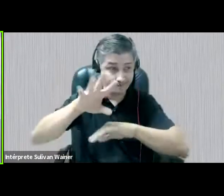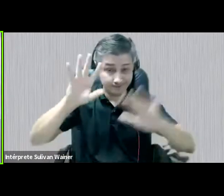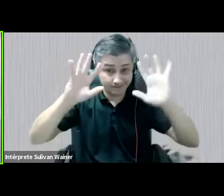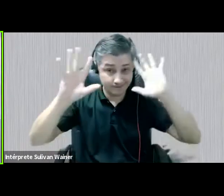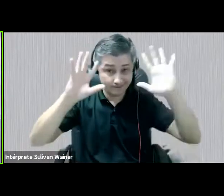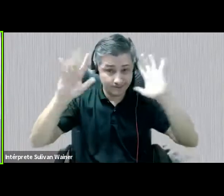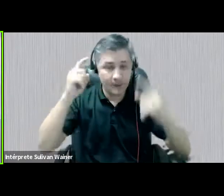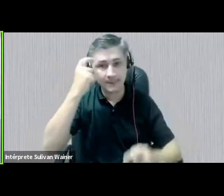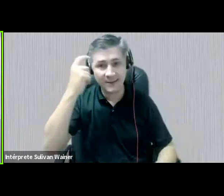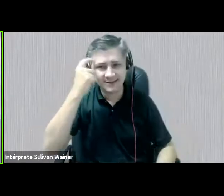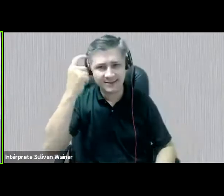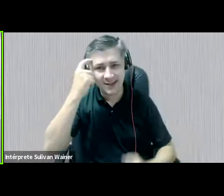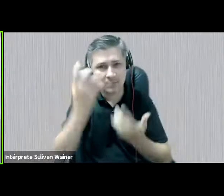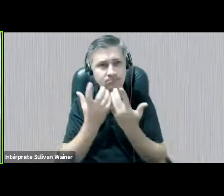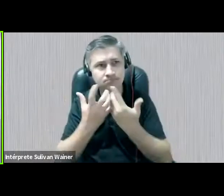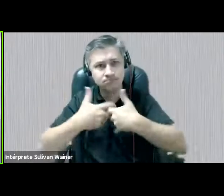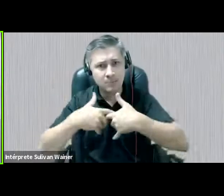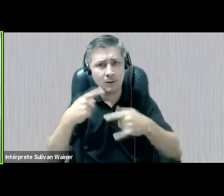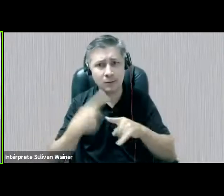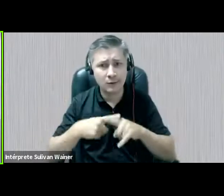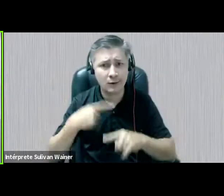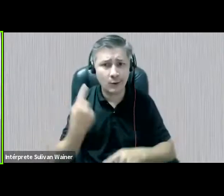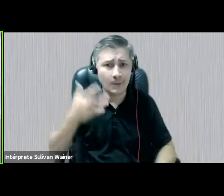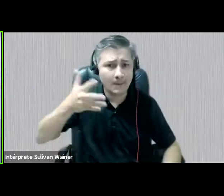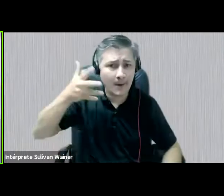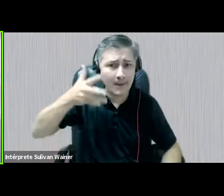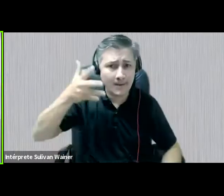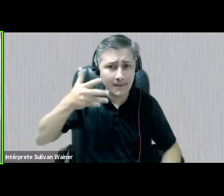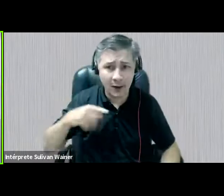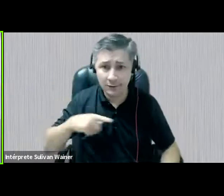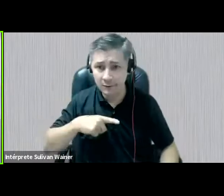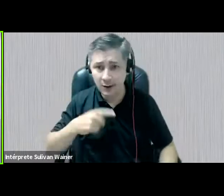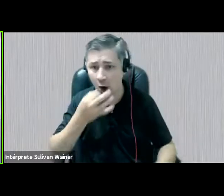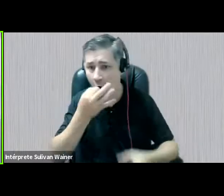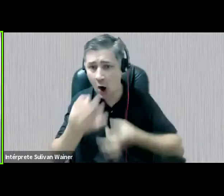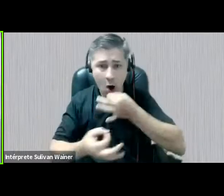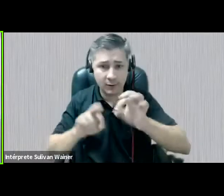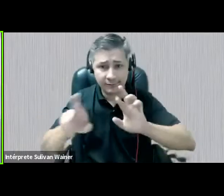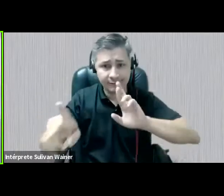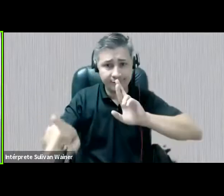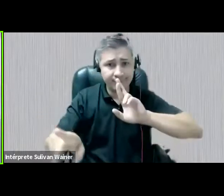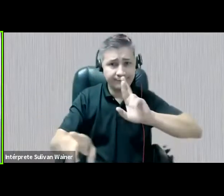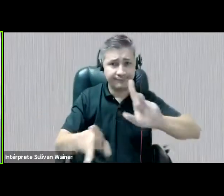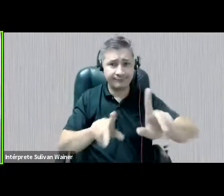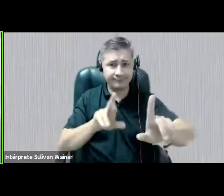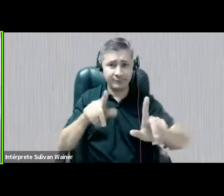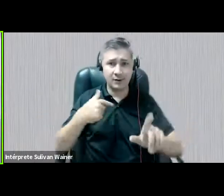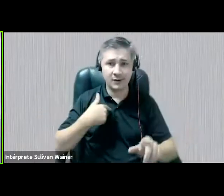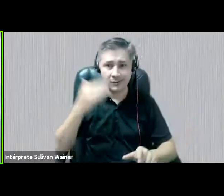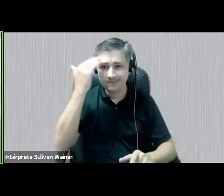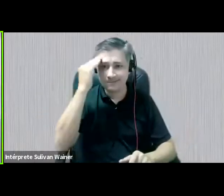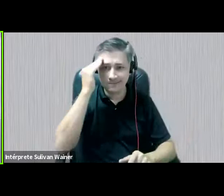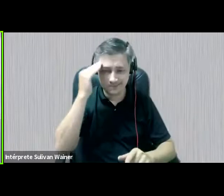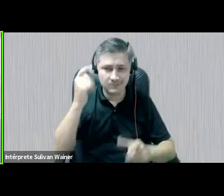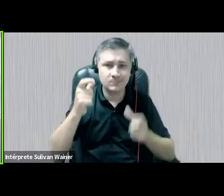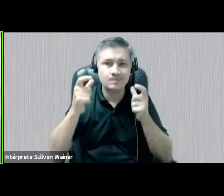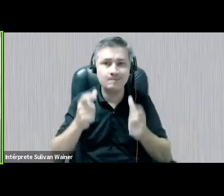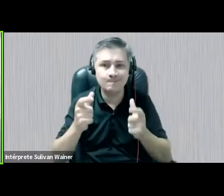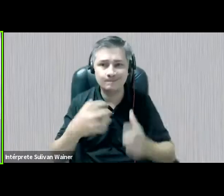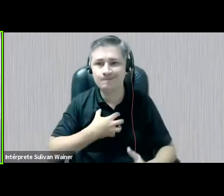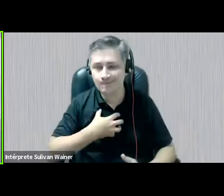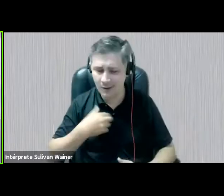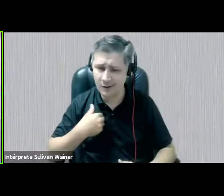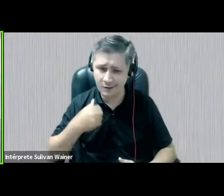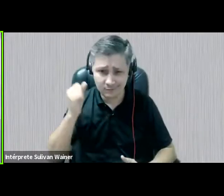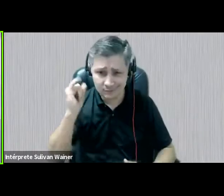porque as nossas falas, elas são bastante distintas, né? Eu encontrei esse lugar comum, esqueci de dizer